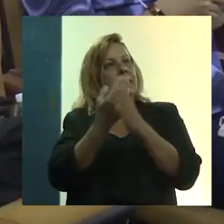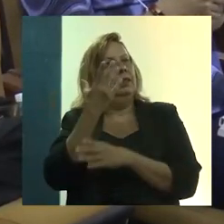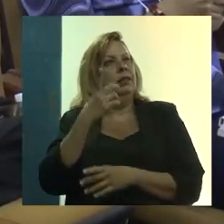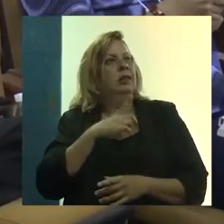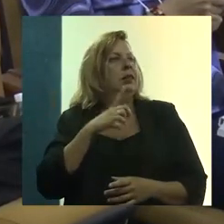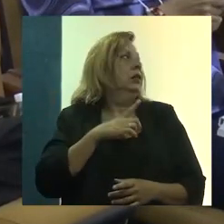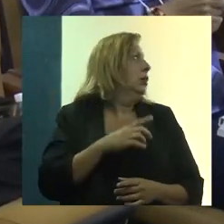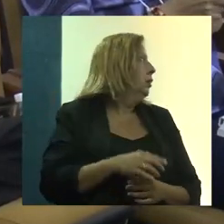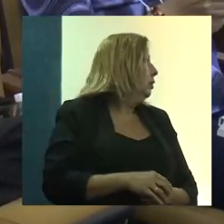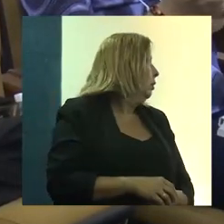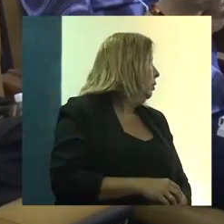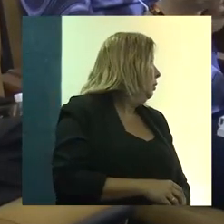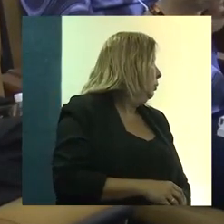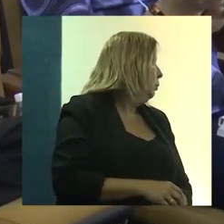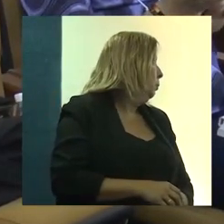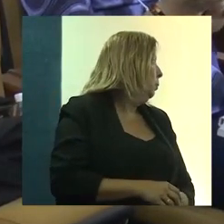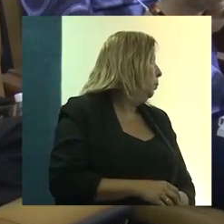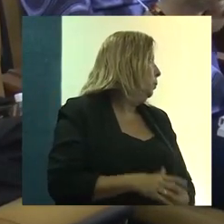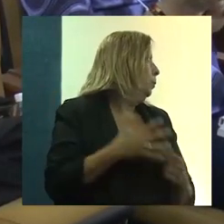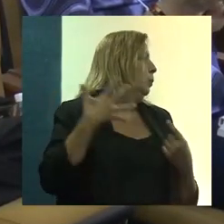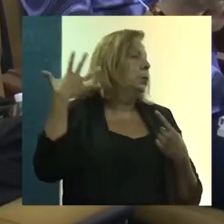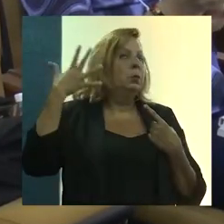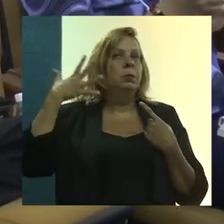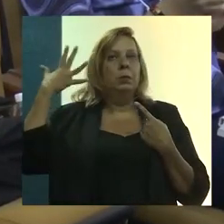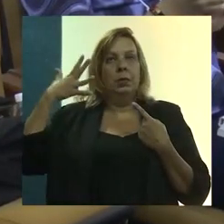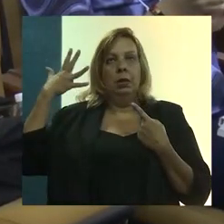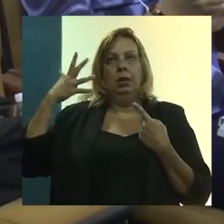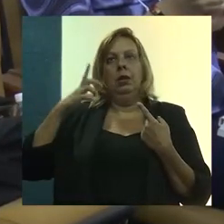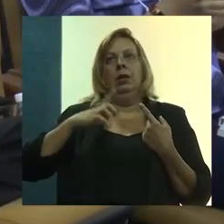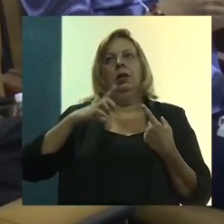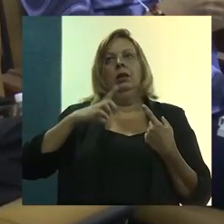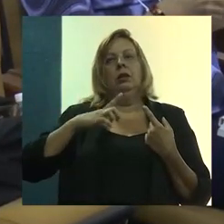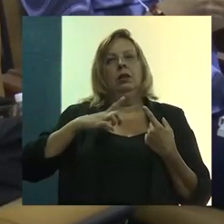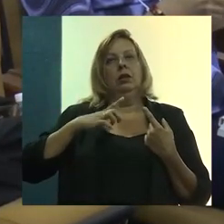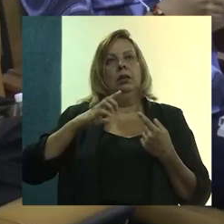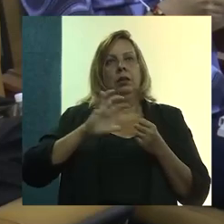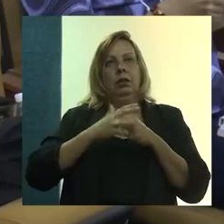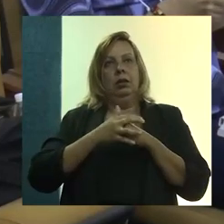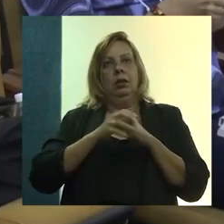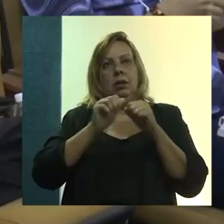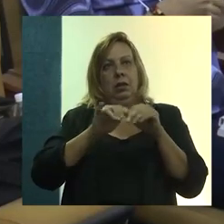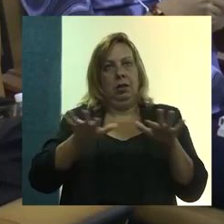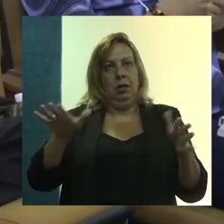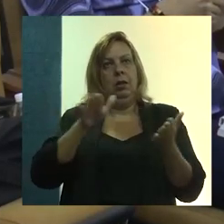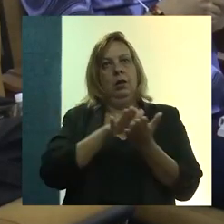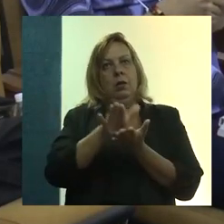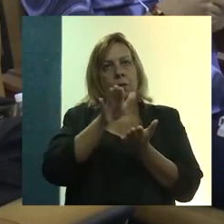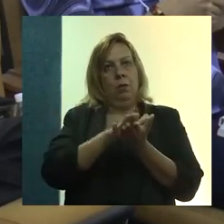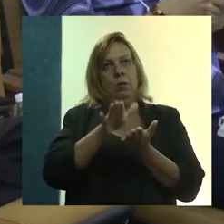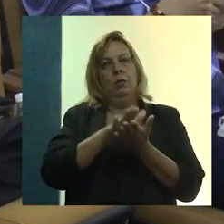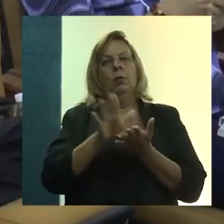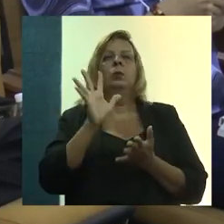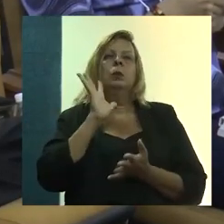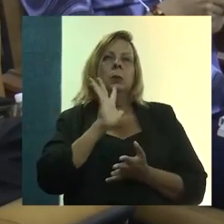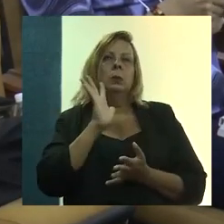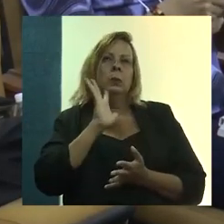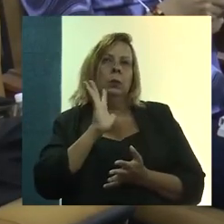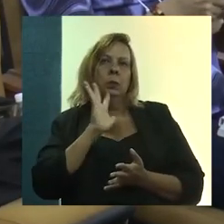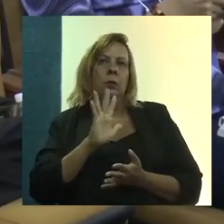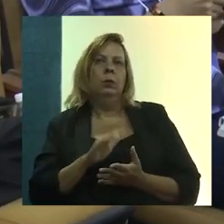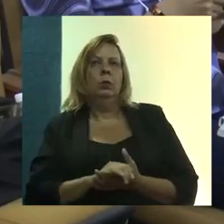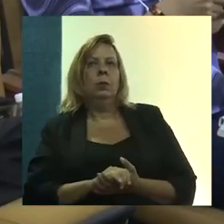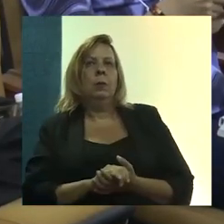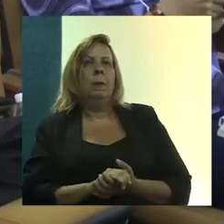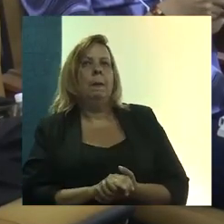tivemos um ciclo de palestras durante a COVID, está publicado isso, muito bacana essa